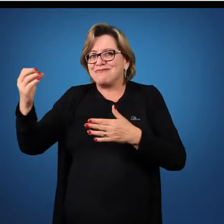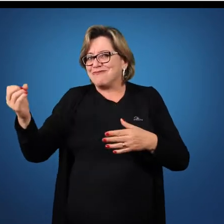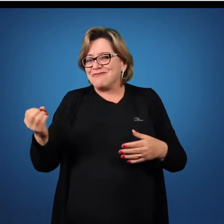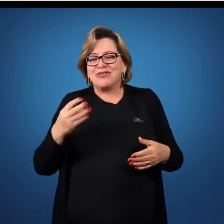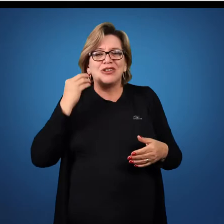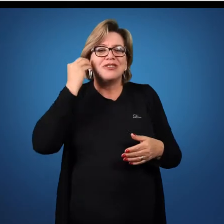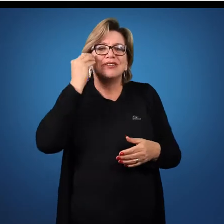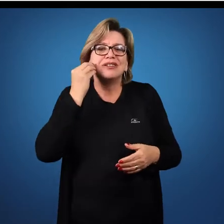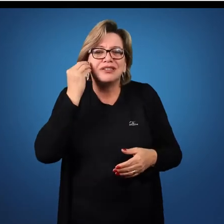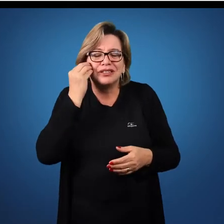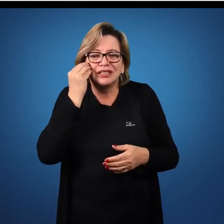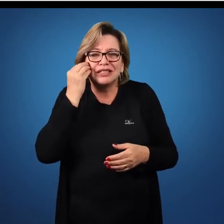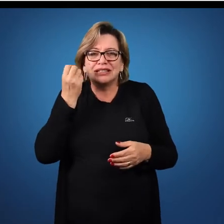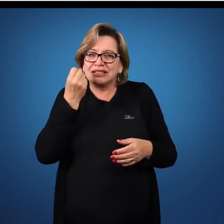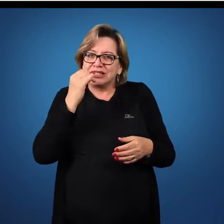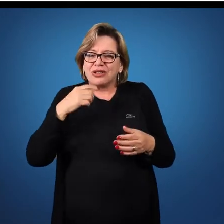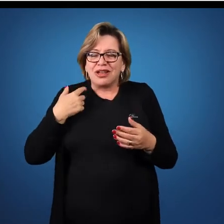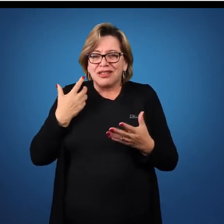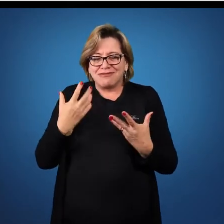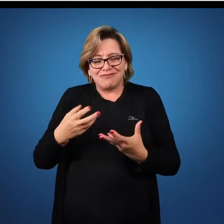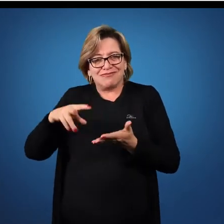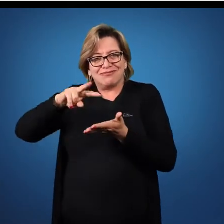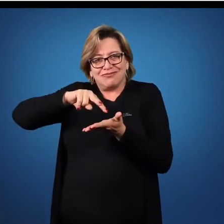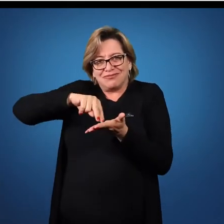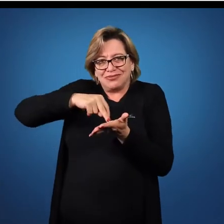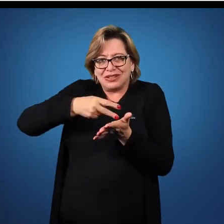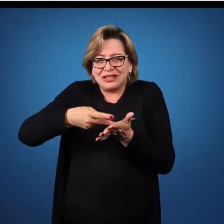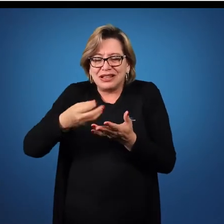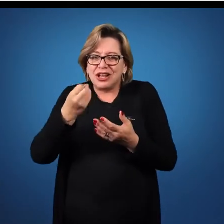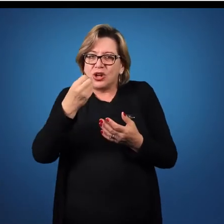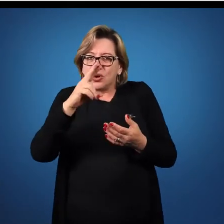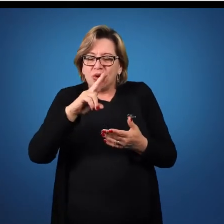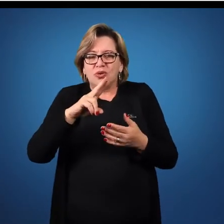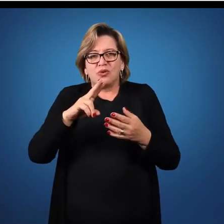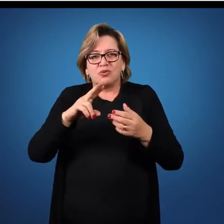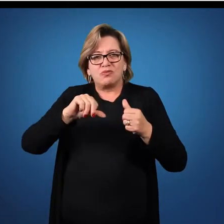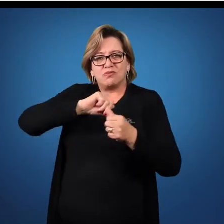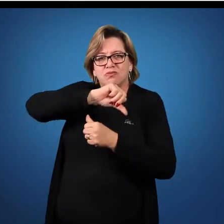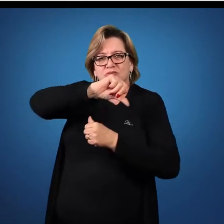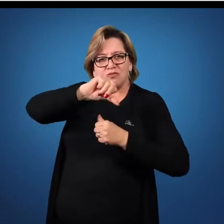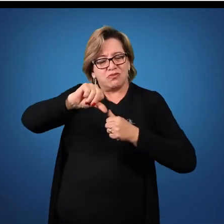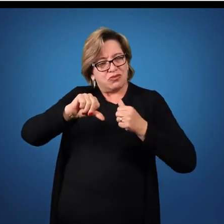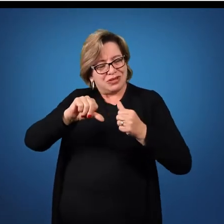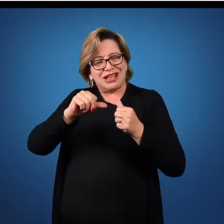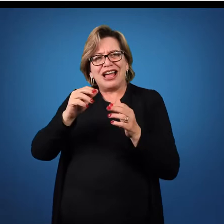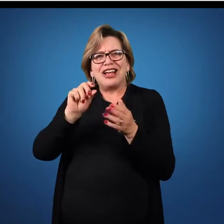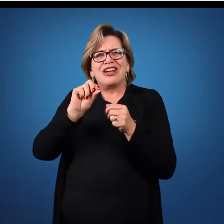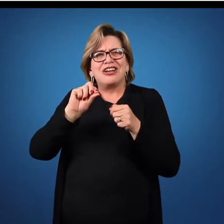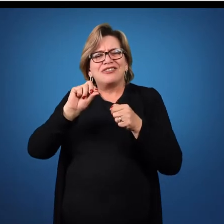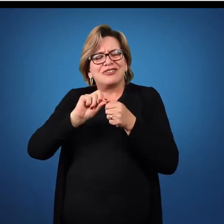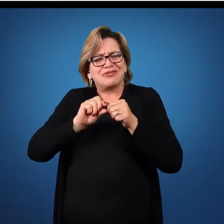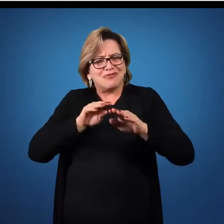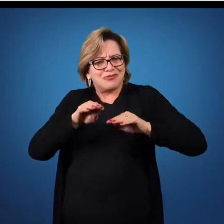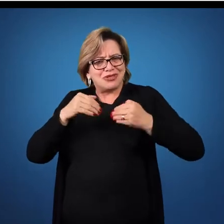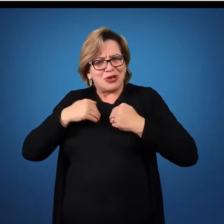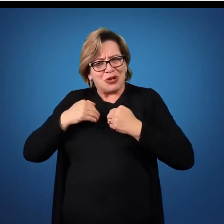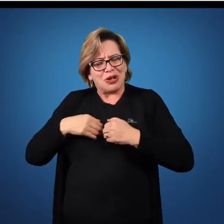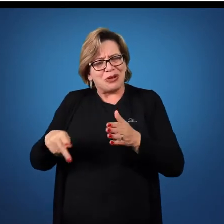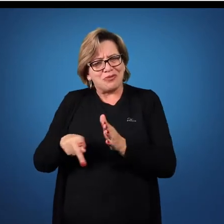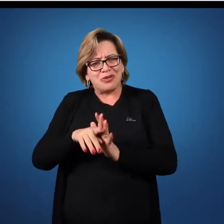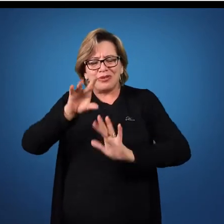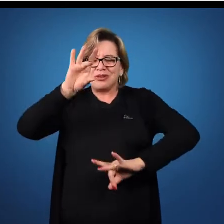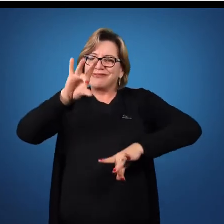Quando procuramos dançar ou transformar esse movimento corporal para o teatro, por exemplo, esse